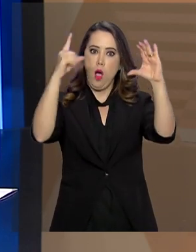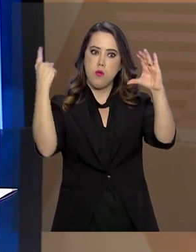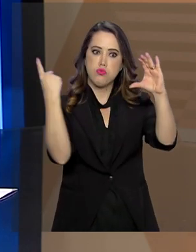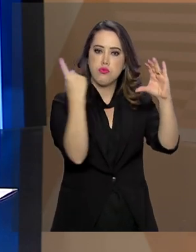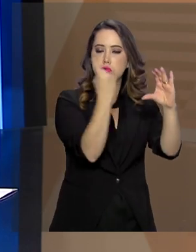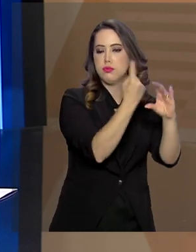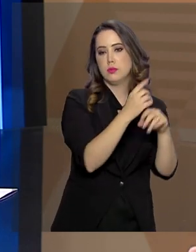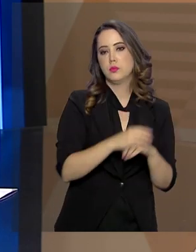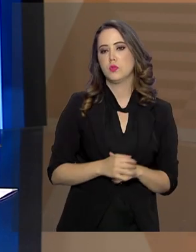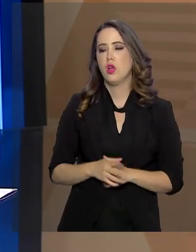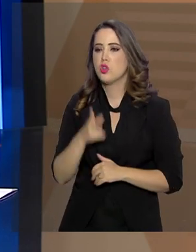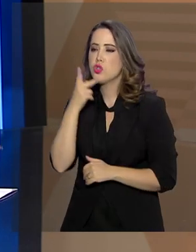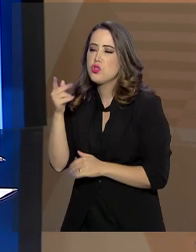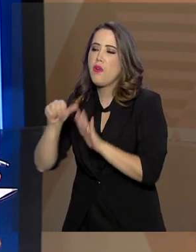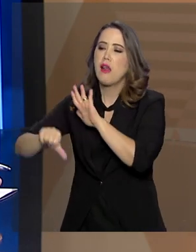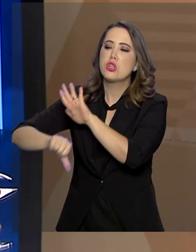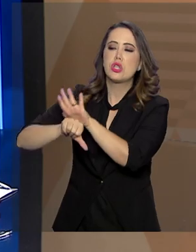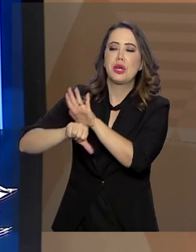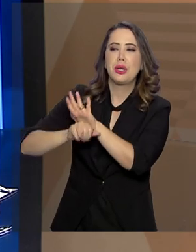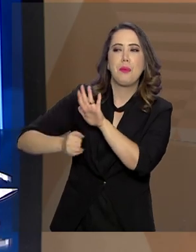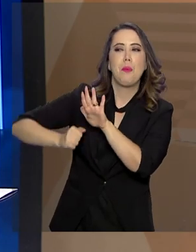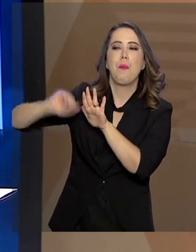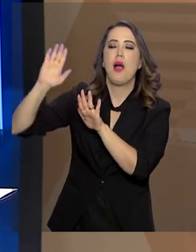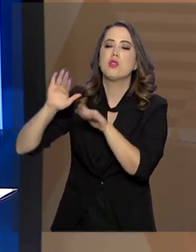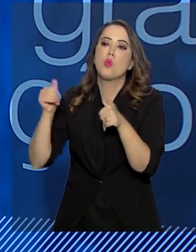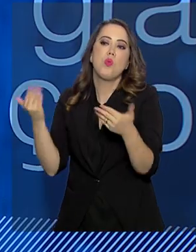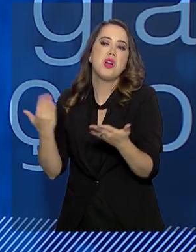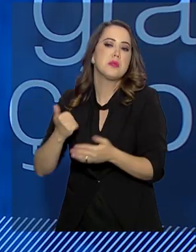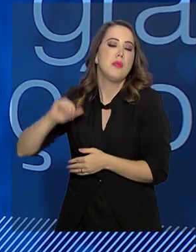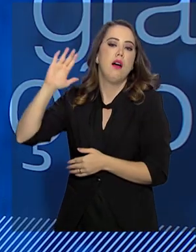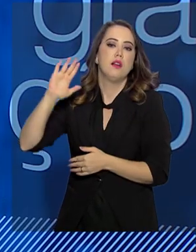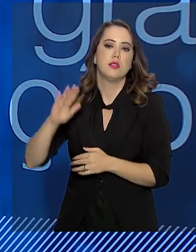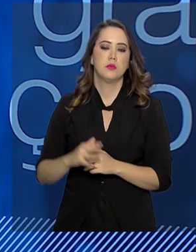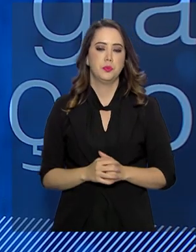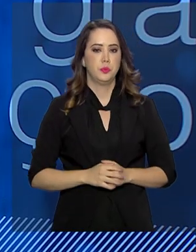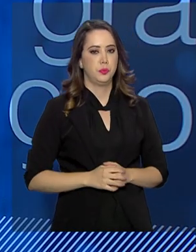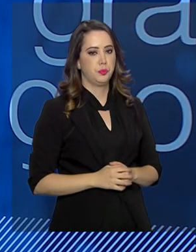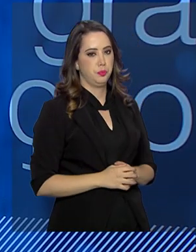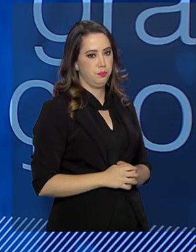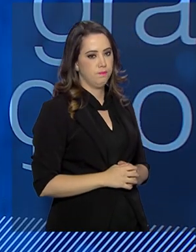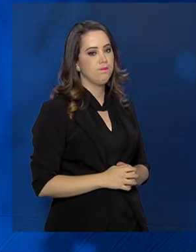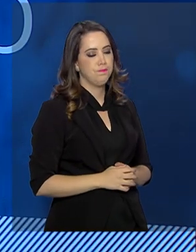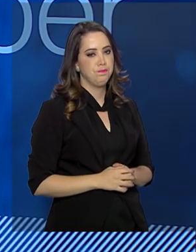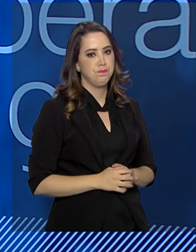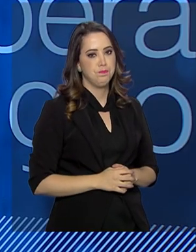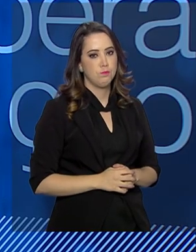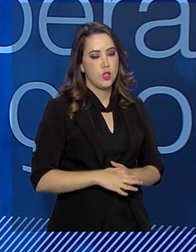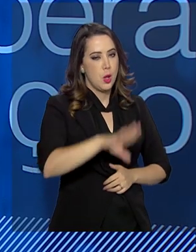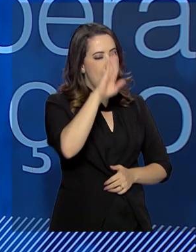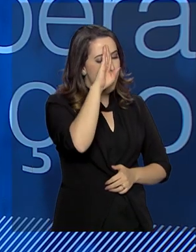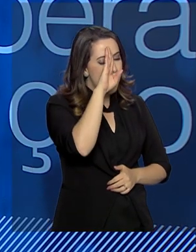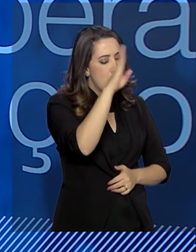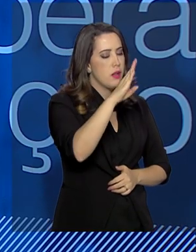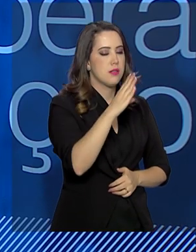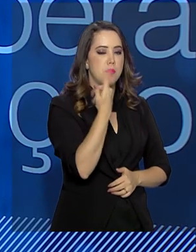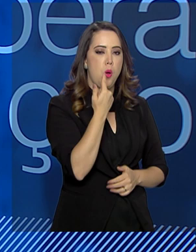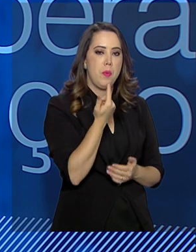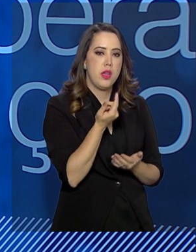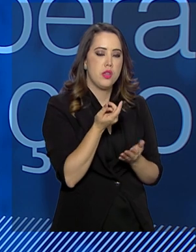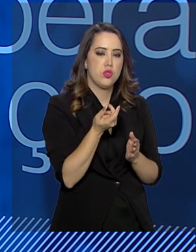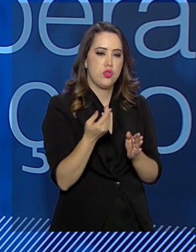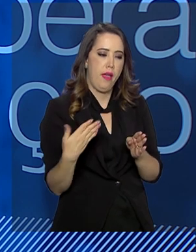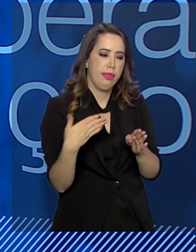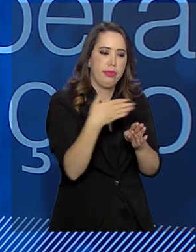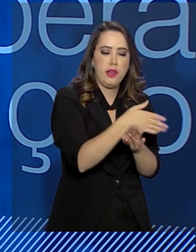quais seriam eles? Quais são os mais problemáticos? Temos, principalmente, contrabando, contrabando desde produtos eletrônicos,